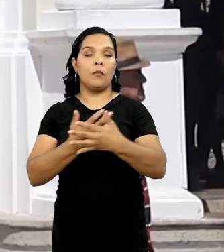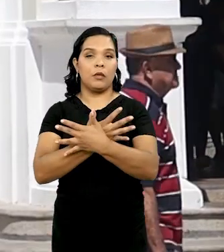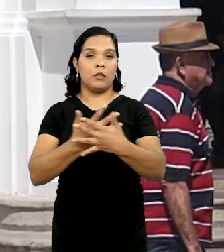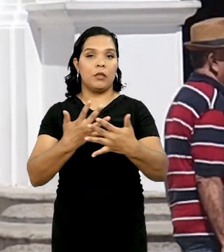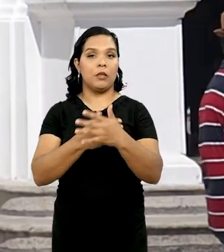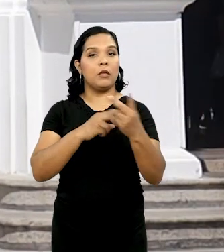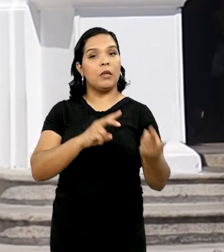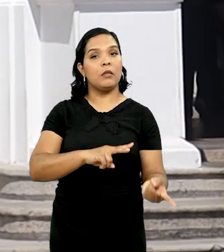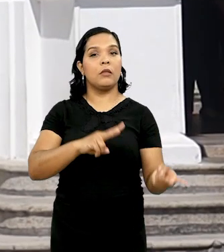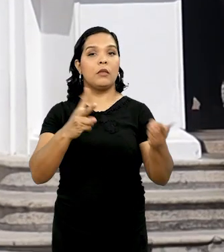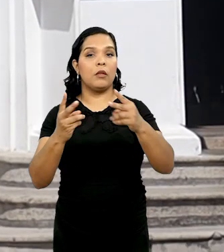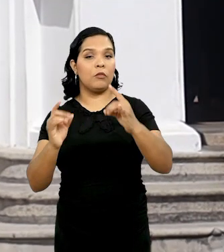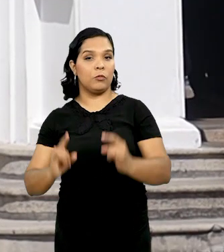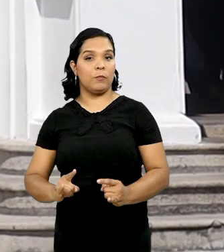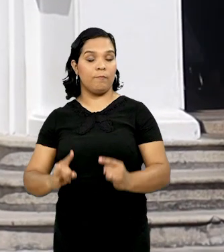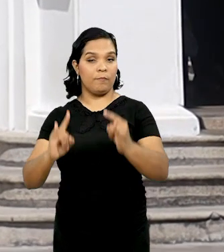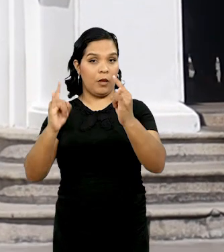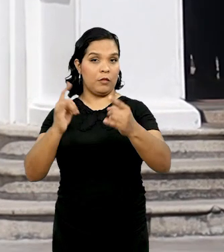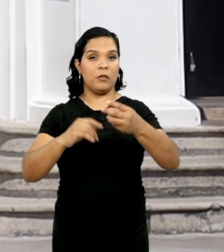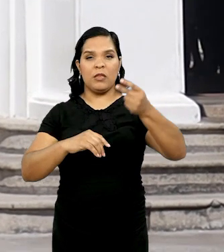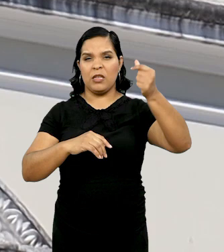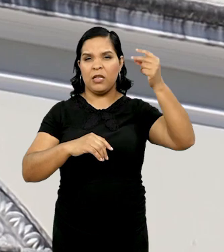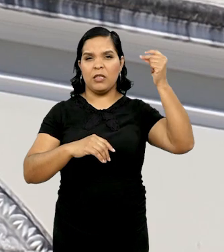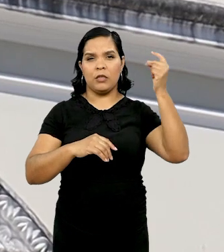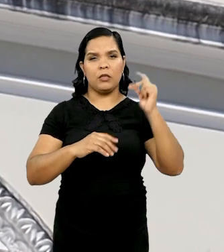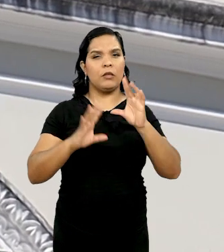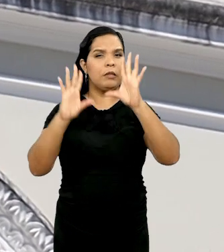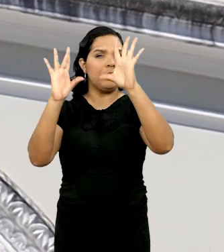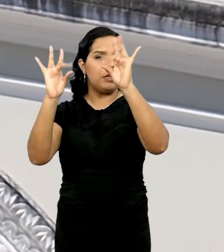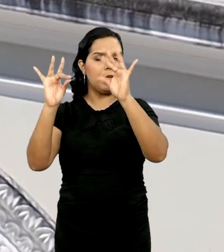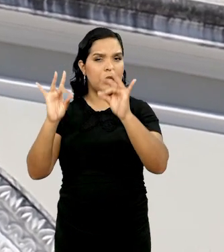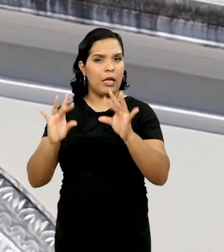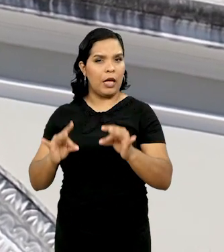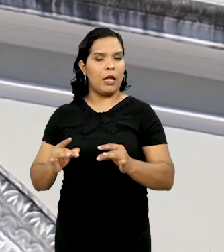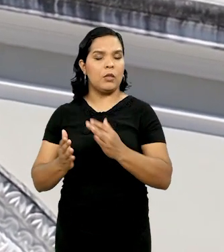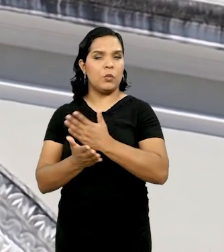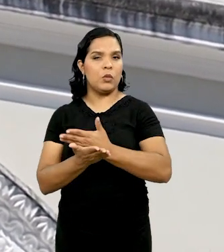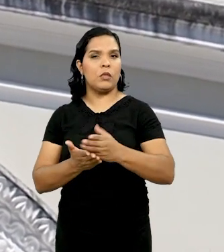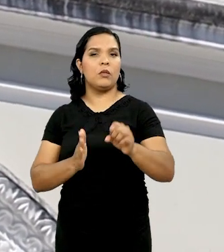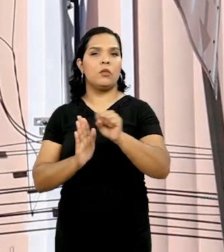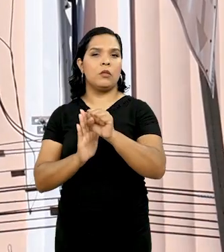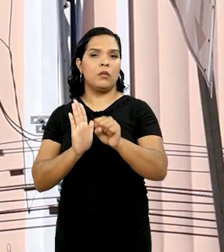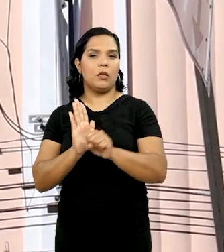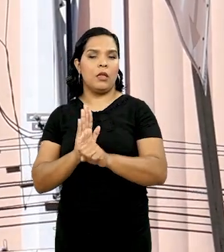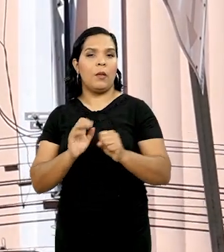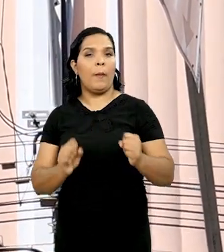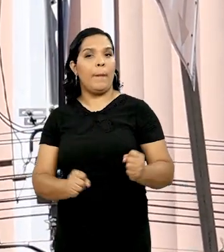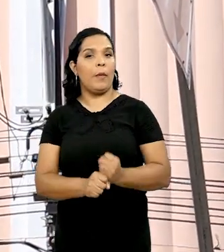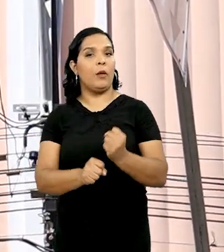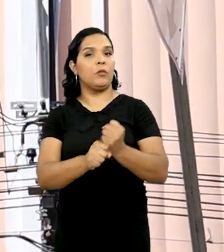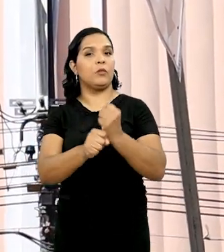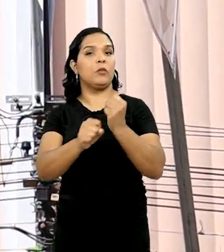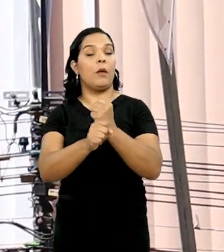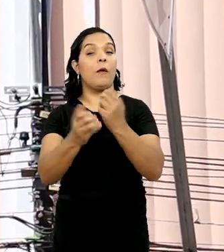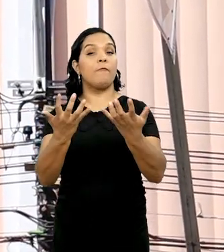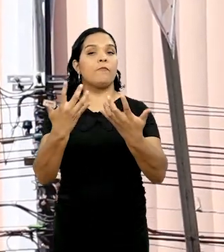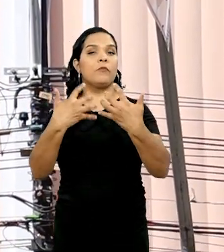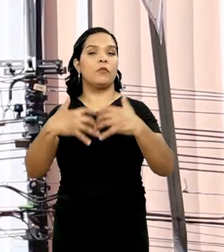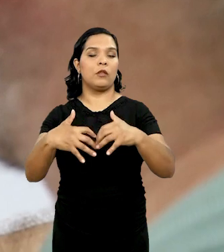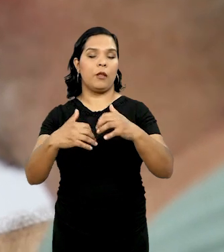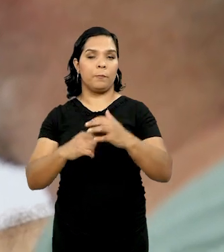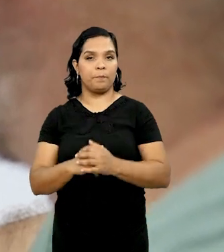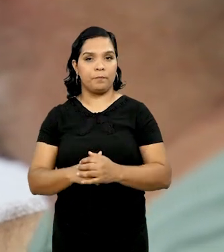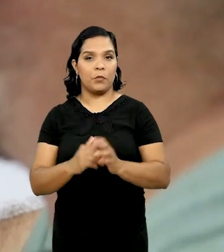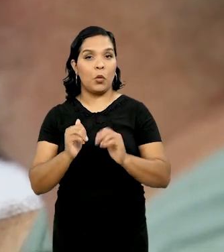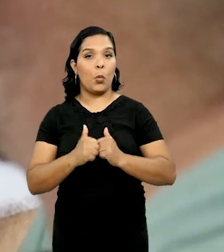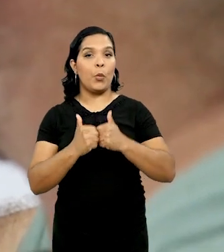e celebra a transição de prédios rebuscados, cheios de detalhes do início do século, para construções mais funcionais.